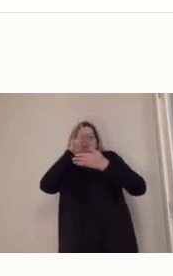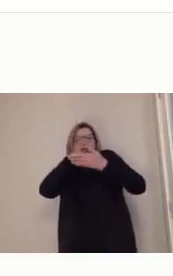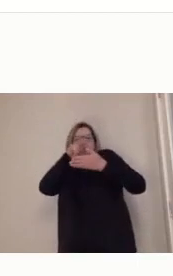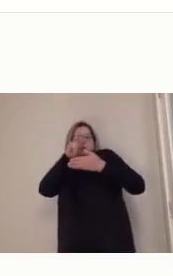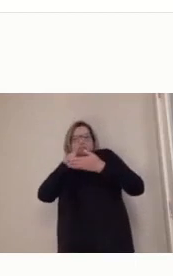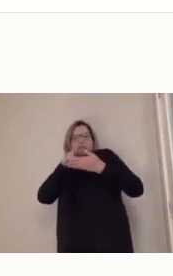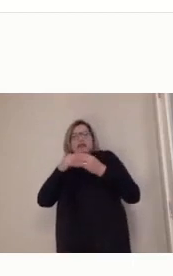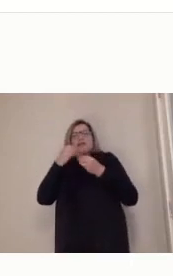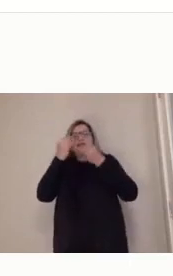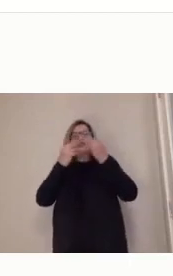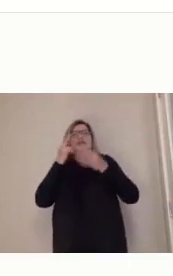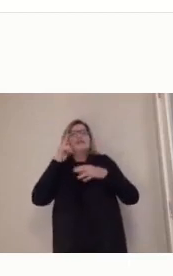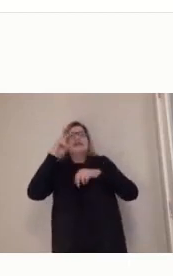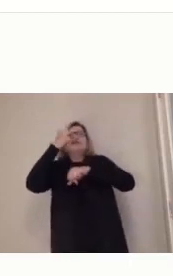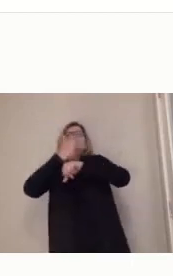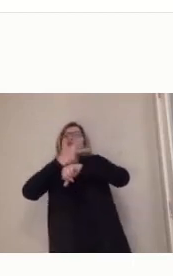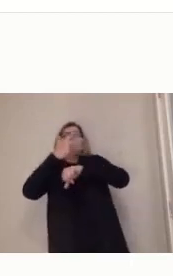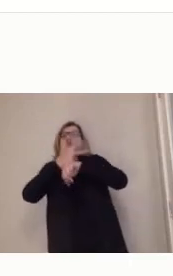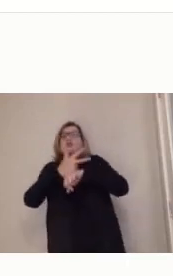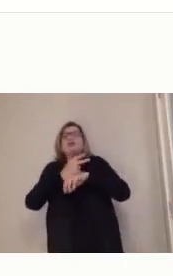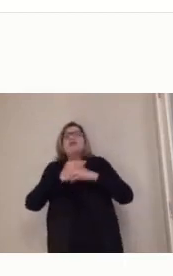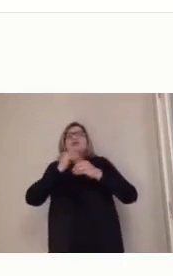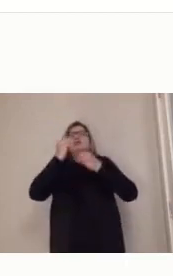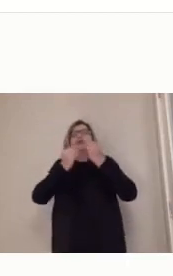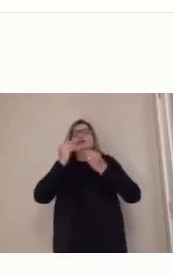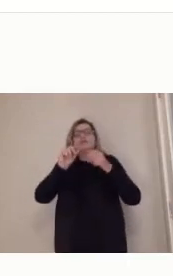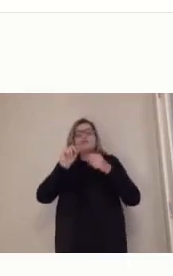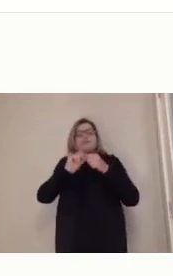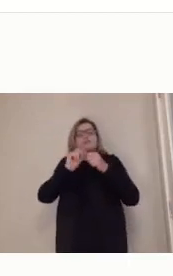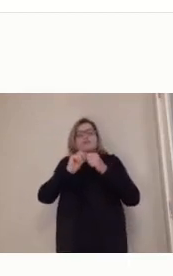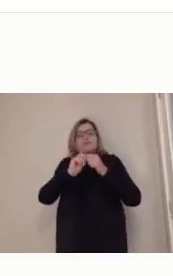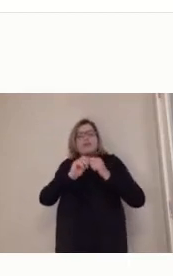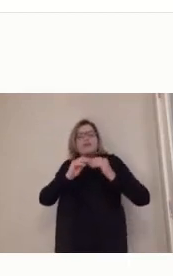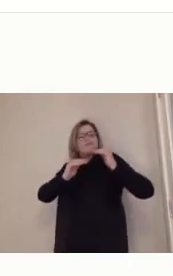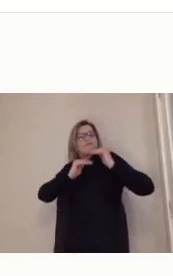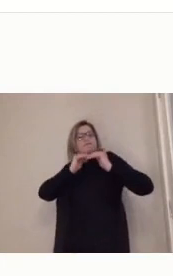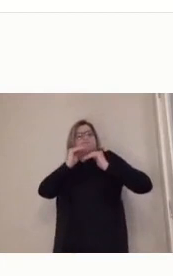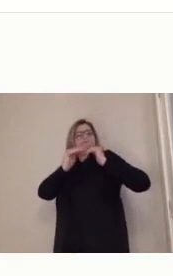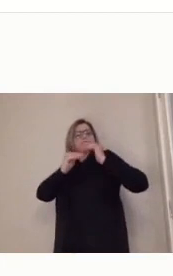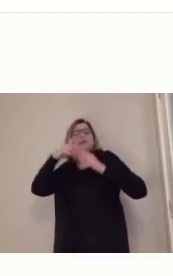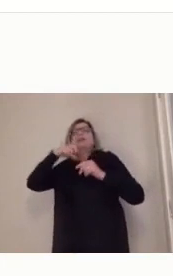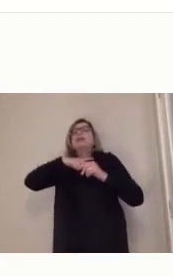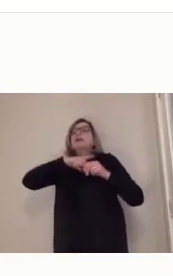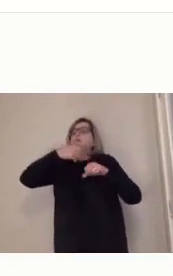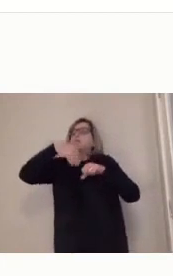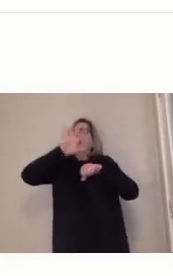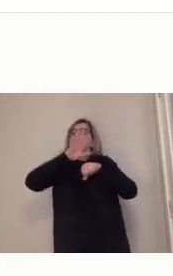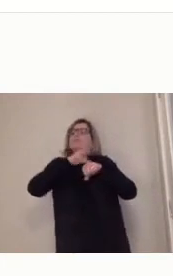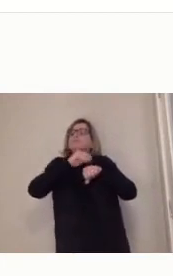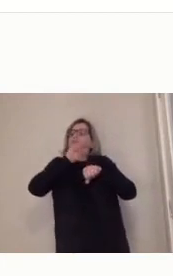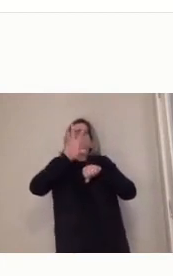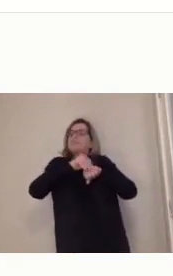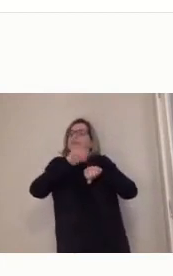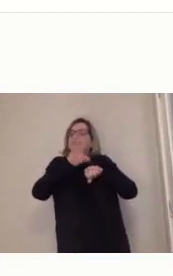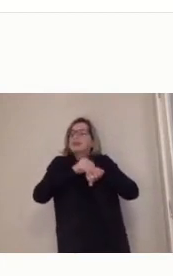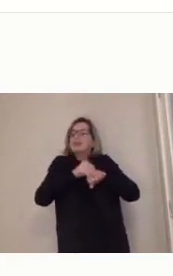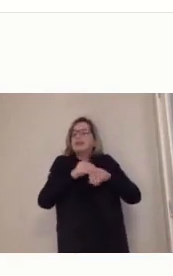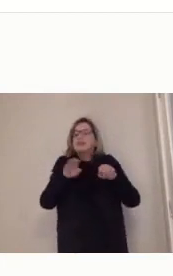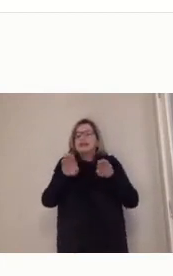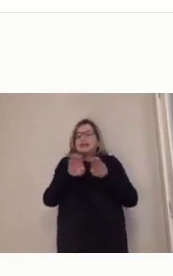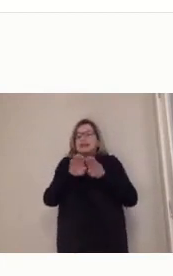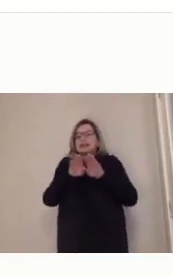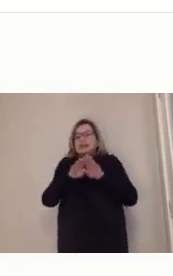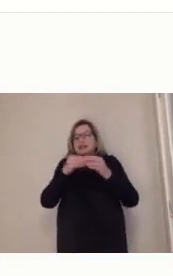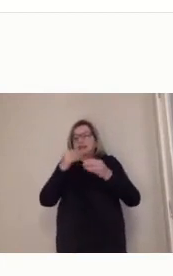tudo isso leva você a cada vez mais, ter mais conhecimento, né? E ter posições em relação, em relação